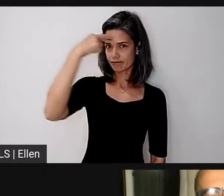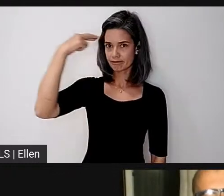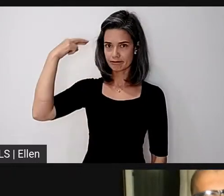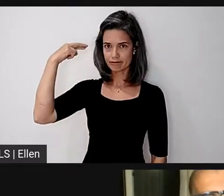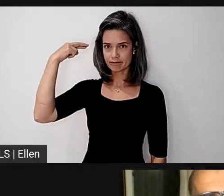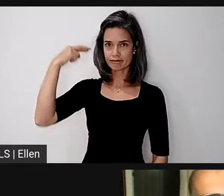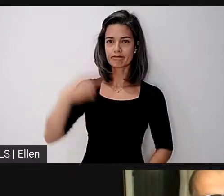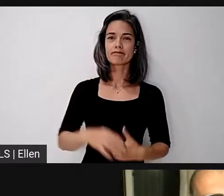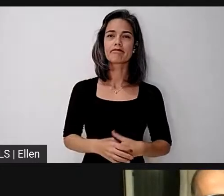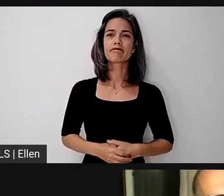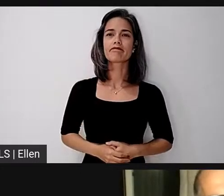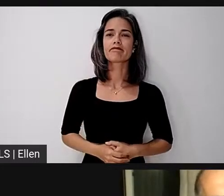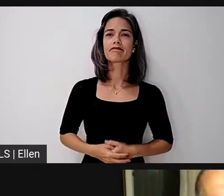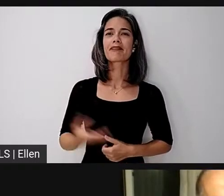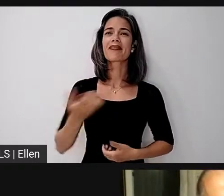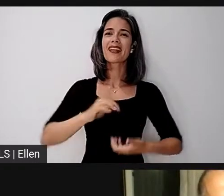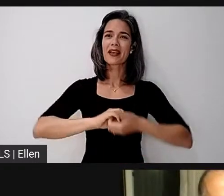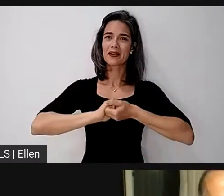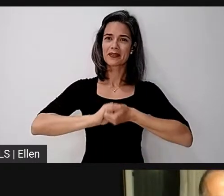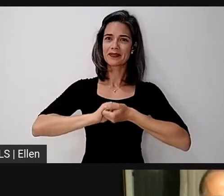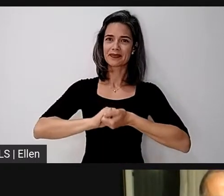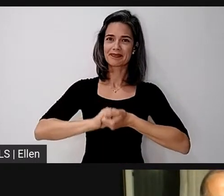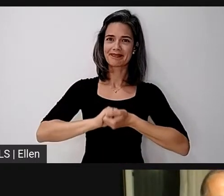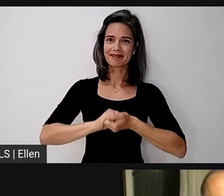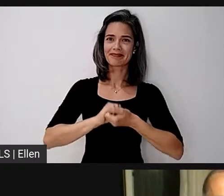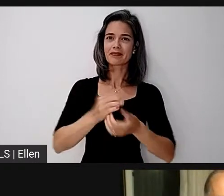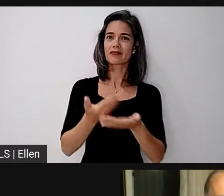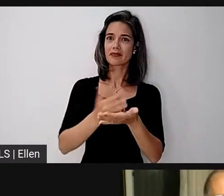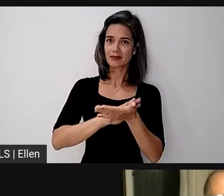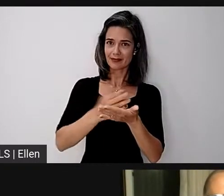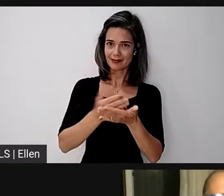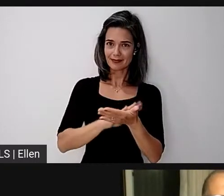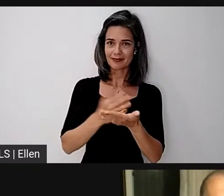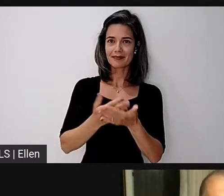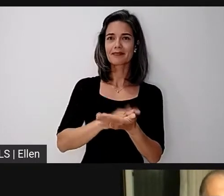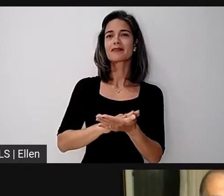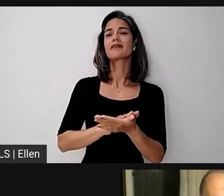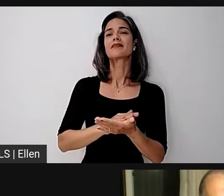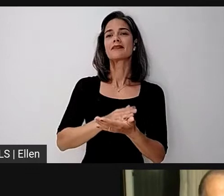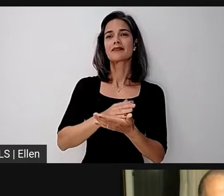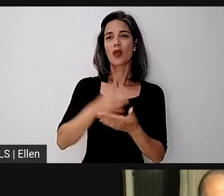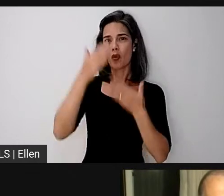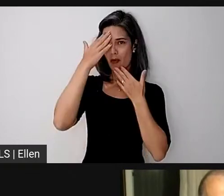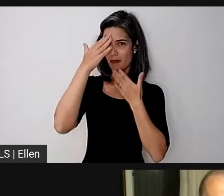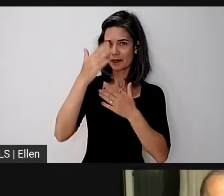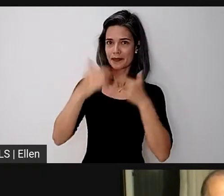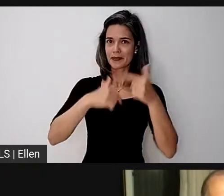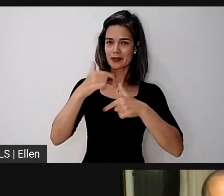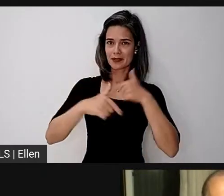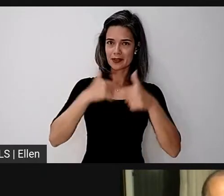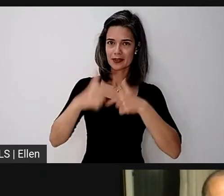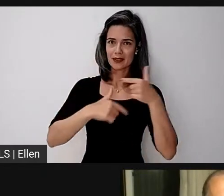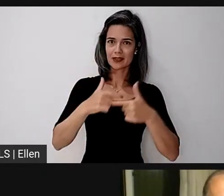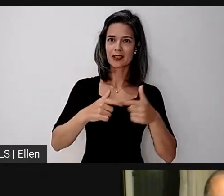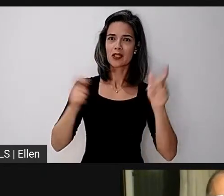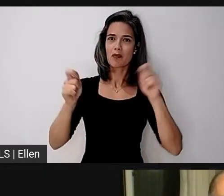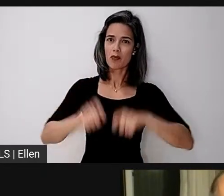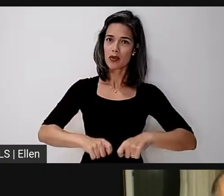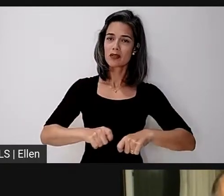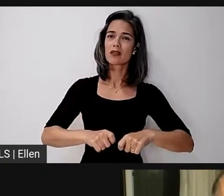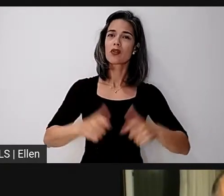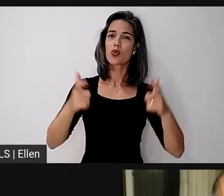eu queria saudar a colega que está fazendo a interpretação, a Ellen, muito obrigado pelo seu trabalho, tornar o nosso espaço